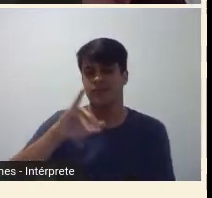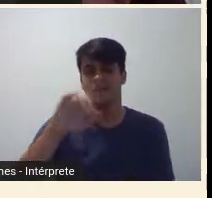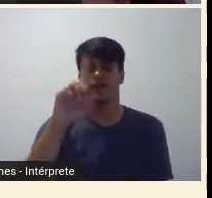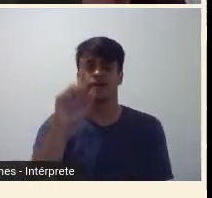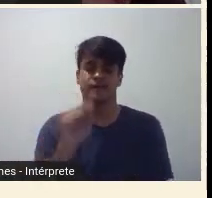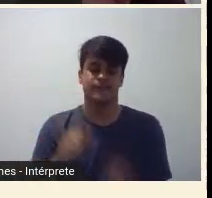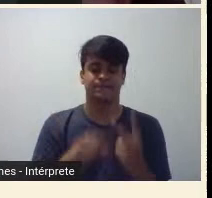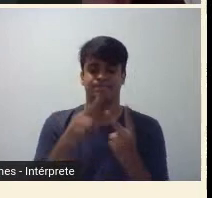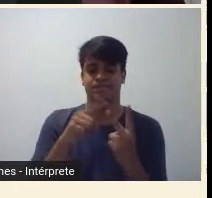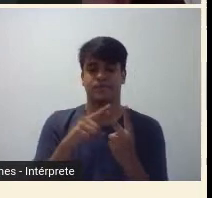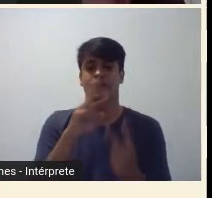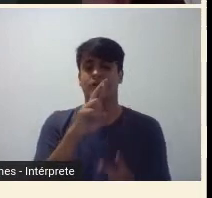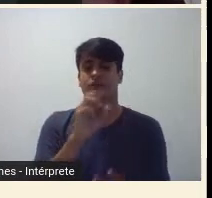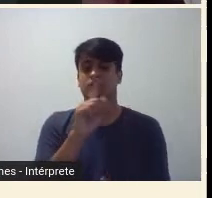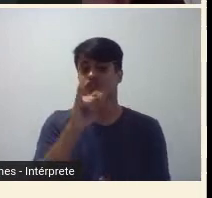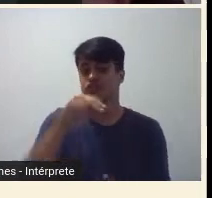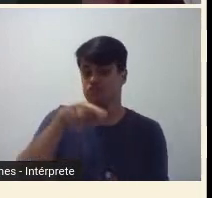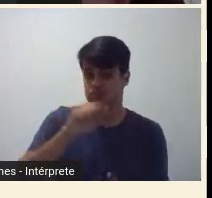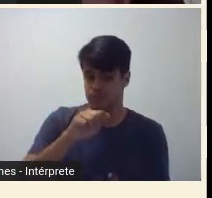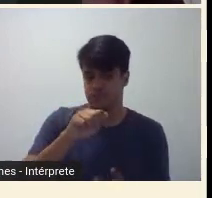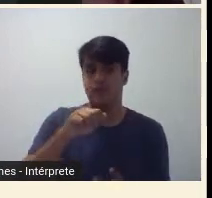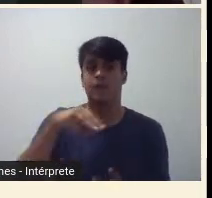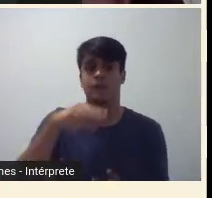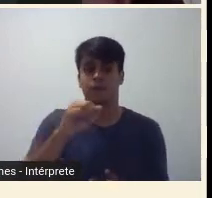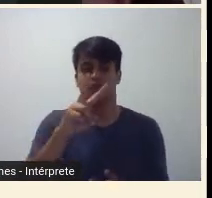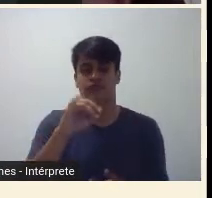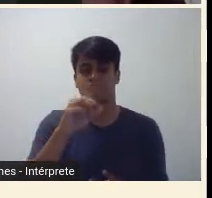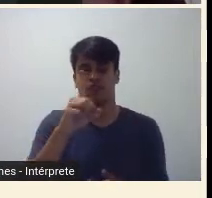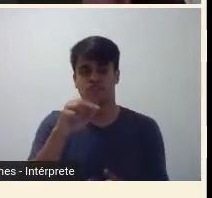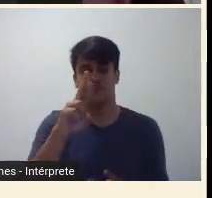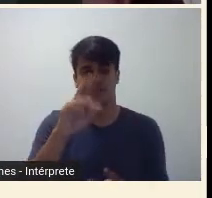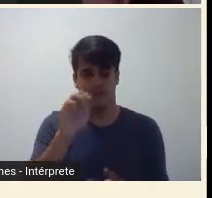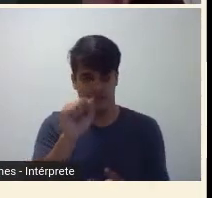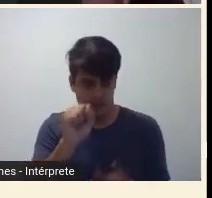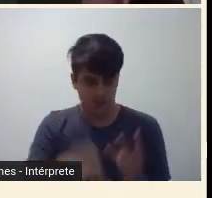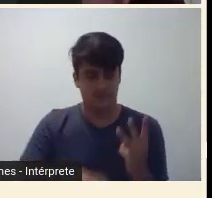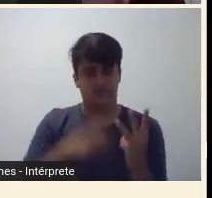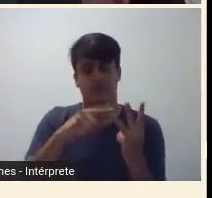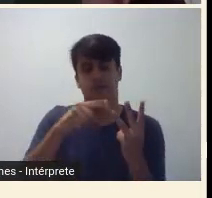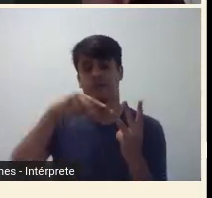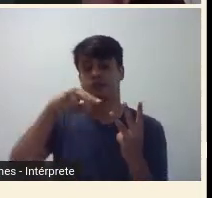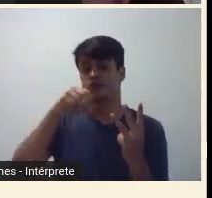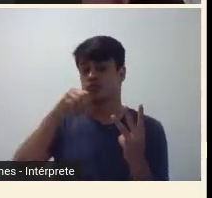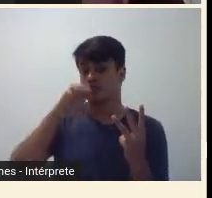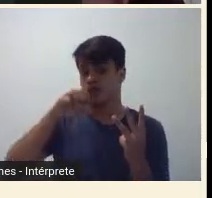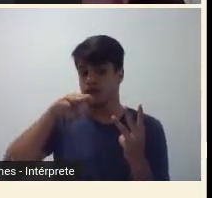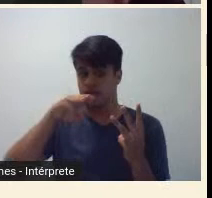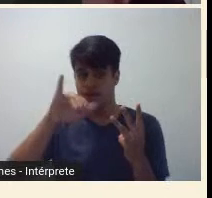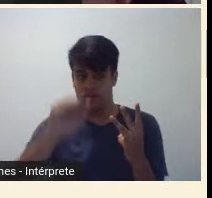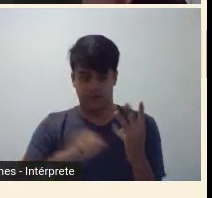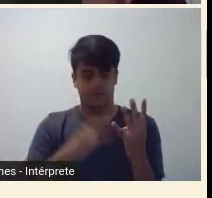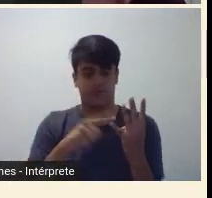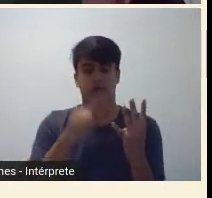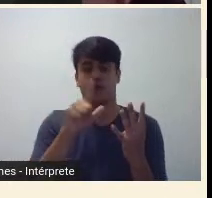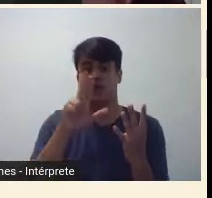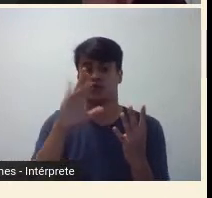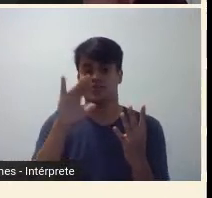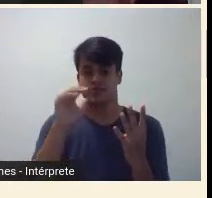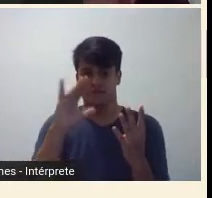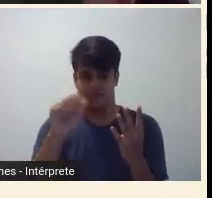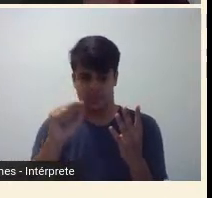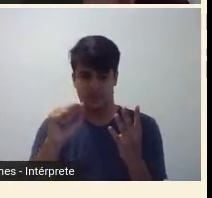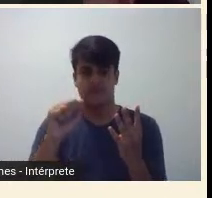da Regina Gomes de Graz, que foi uma das que eu estudei na minha livre docência, Noêmia Mourão, Lúcia Cid Ferreira, entre outras